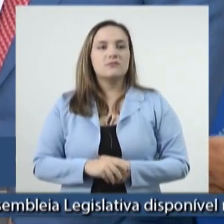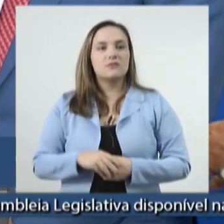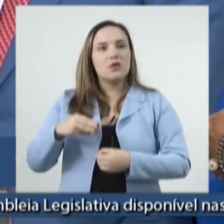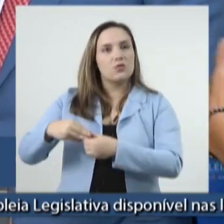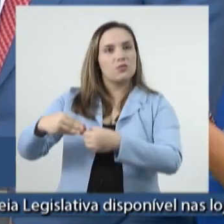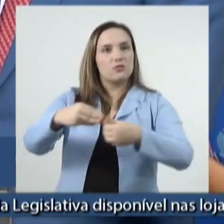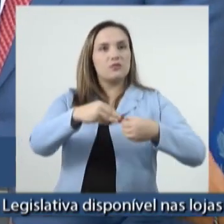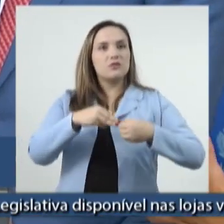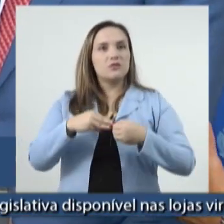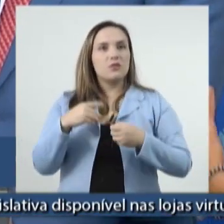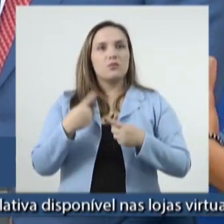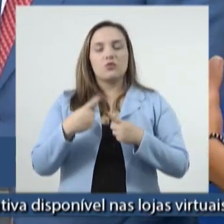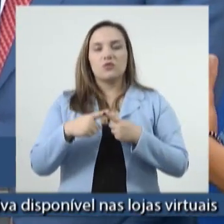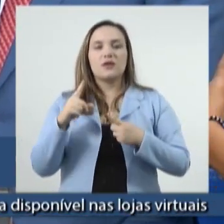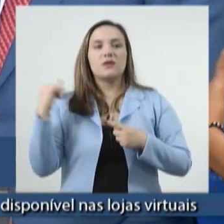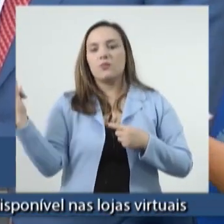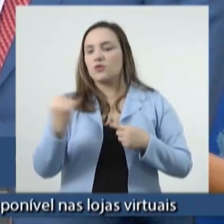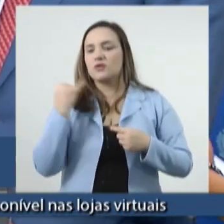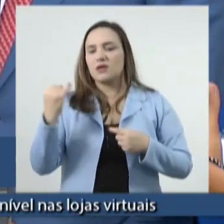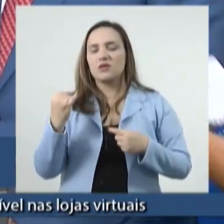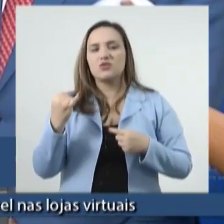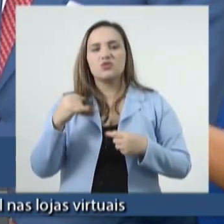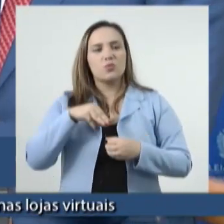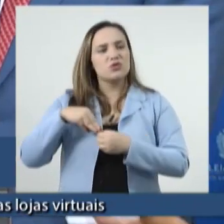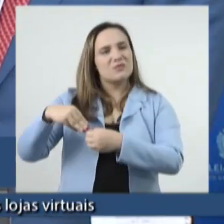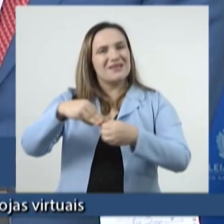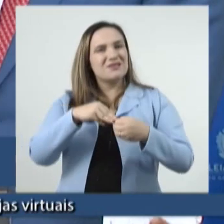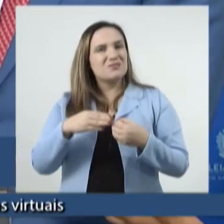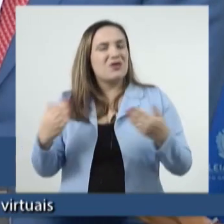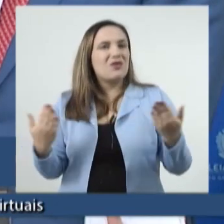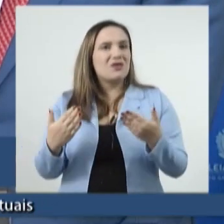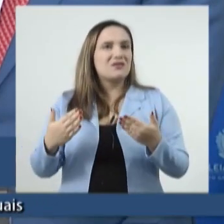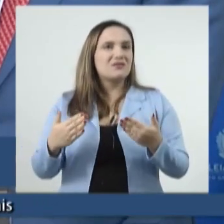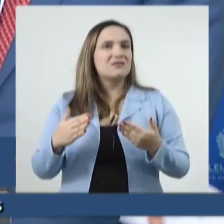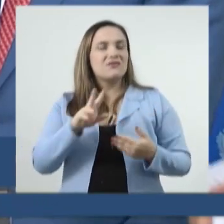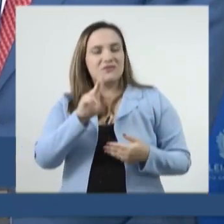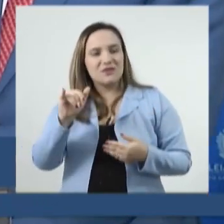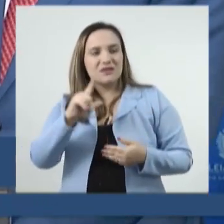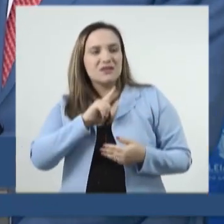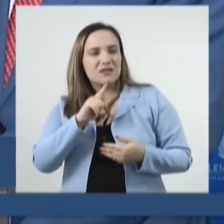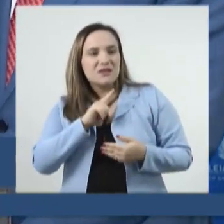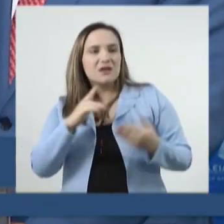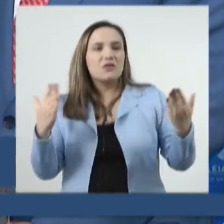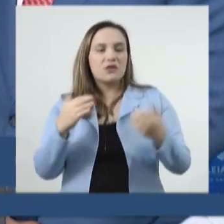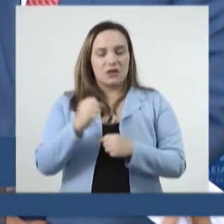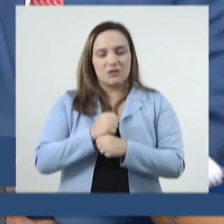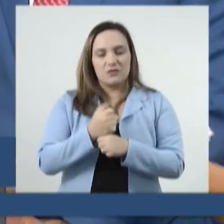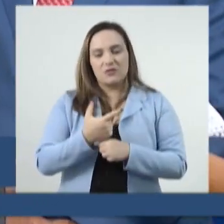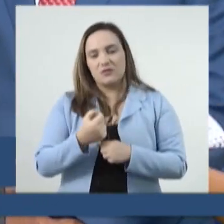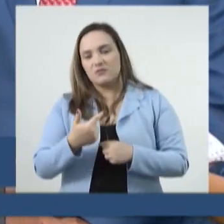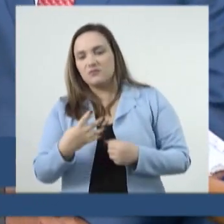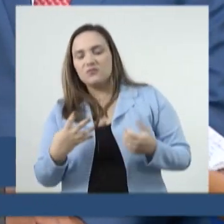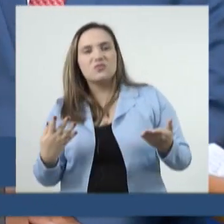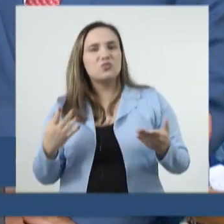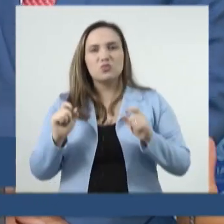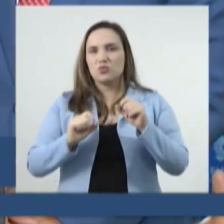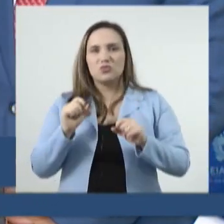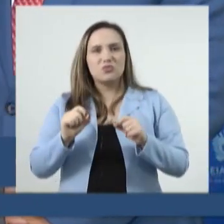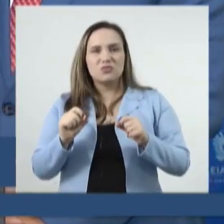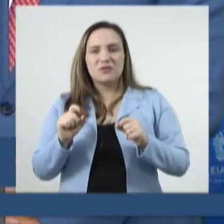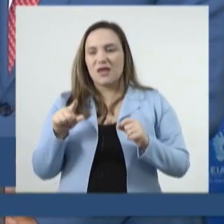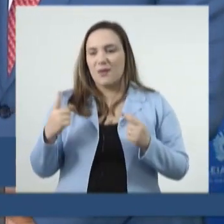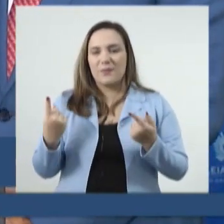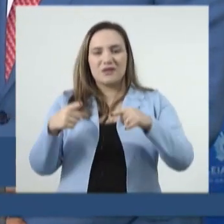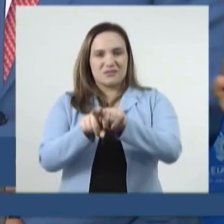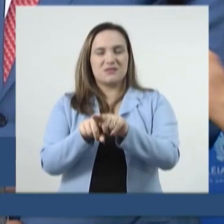Qual que a importância desse papel do novo municipalismo que vai ser implementado agora em 2024? Qual é a importância dessa